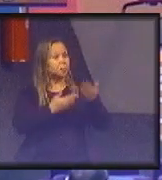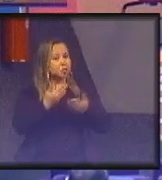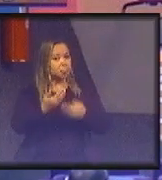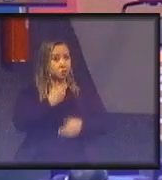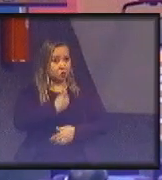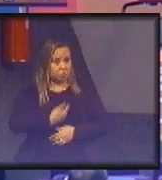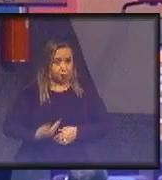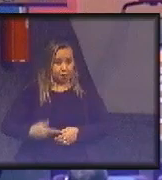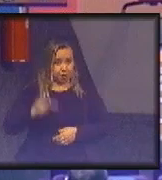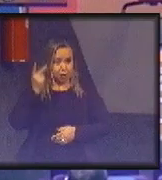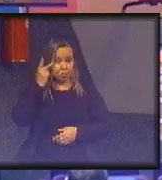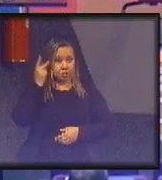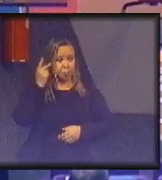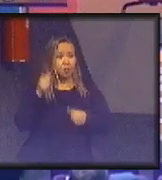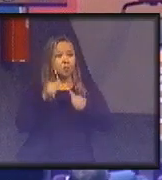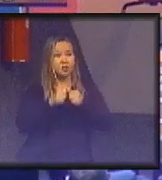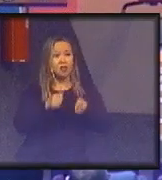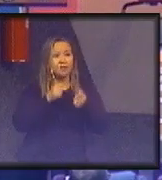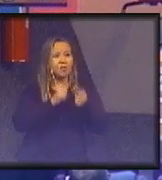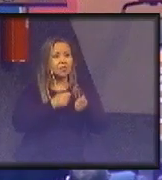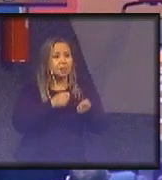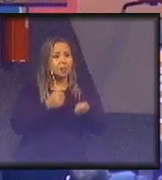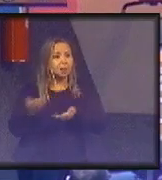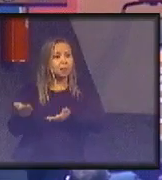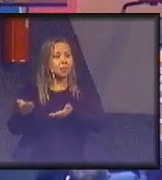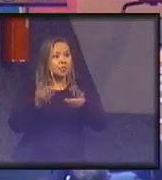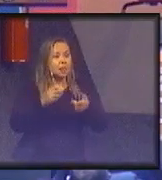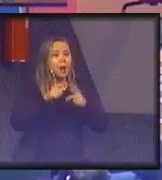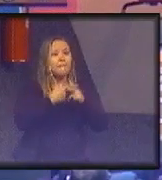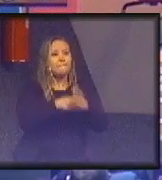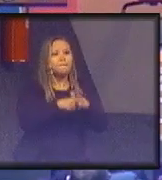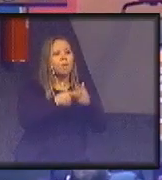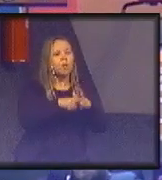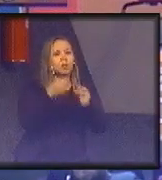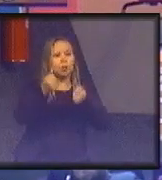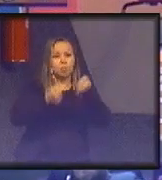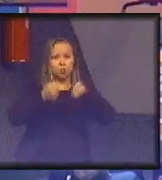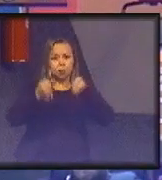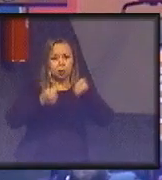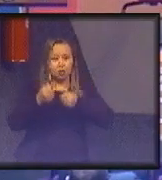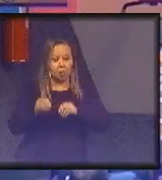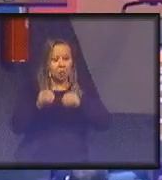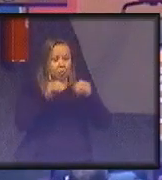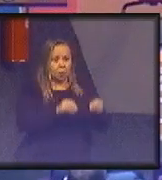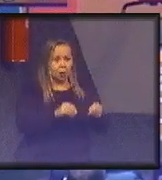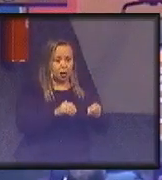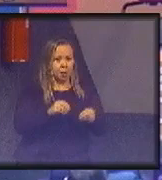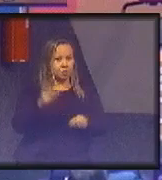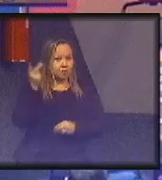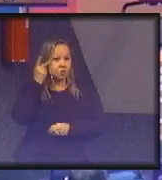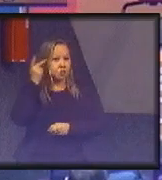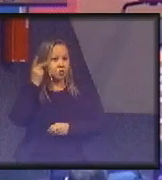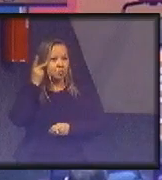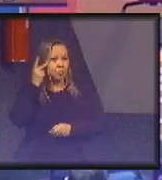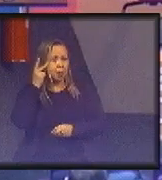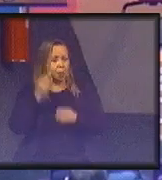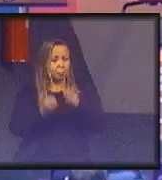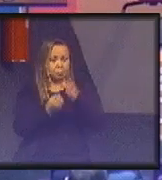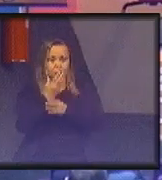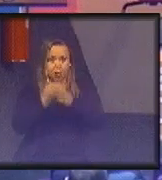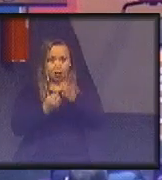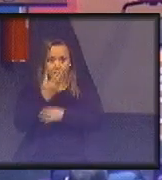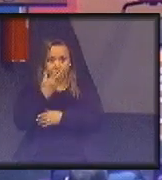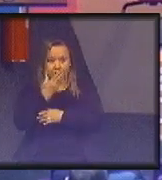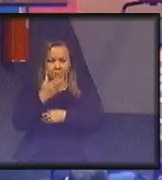governo de São Paulo estava tentando atrair montadoras para se implantar no estado de São Paulo para gerar emprego.